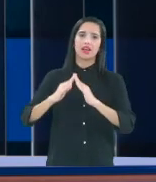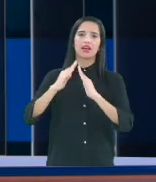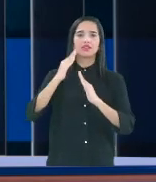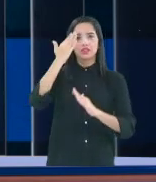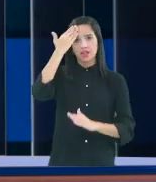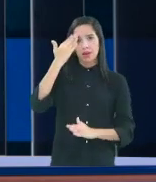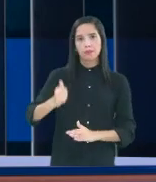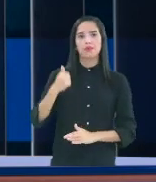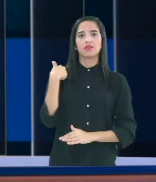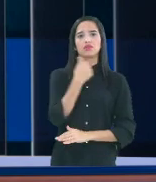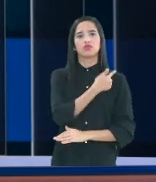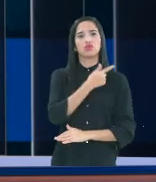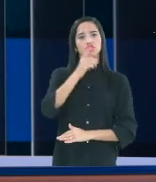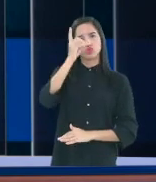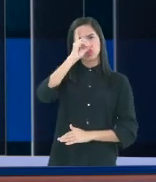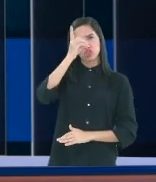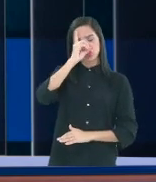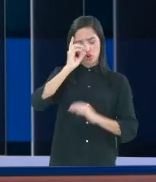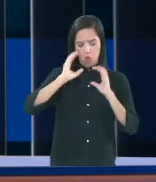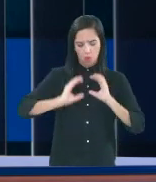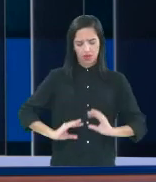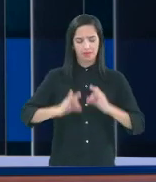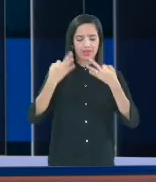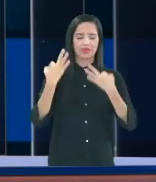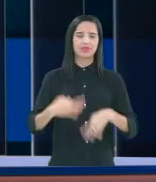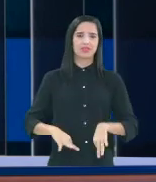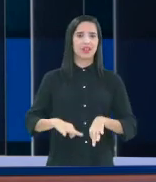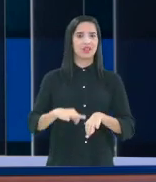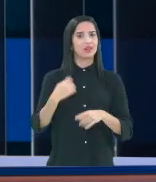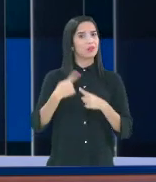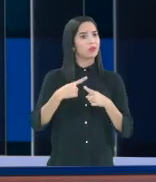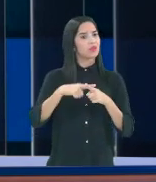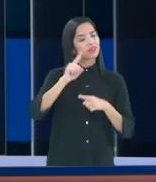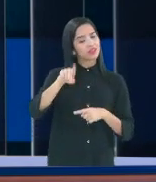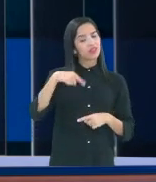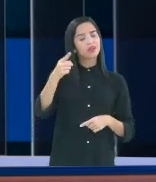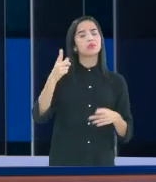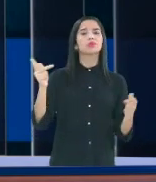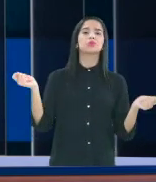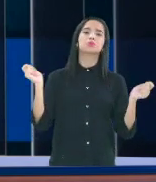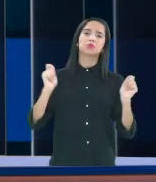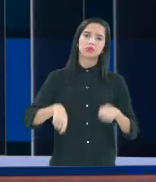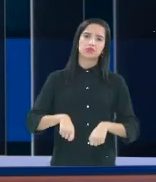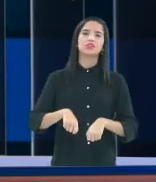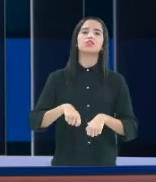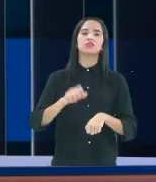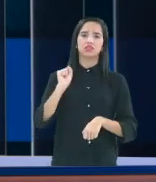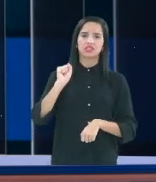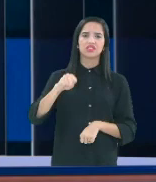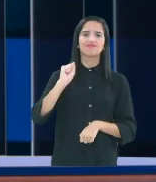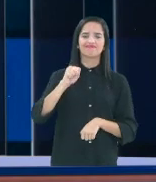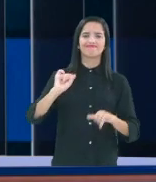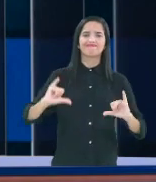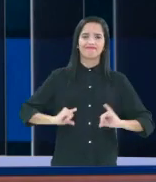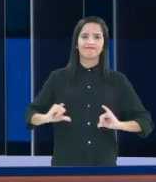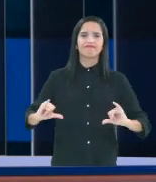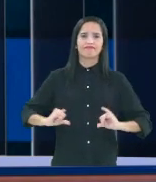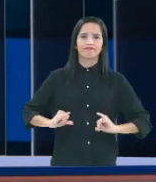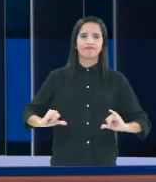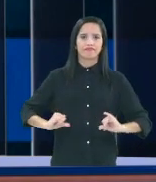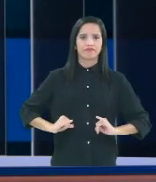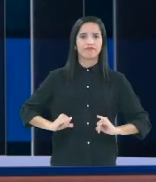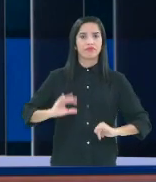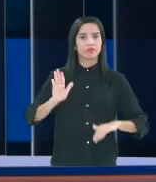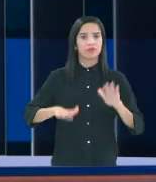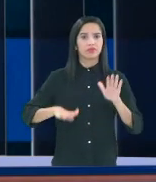fazendo do nosso dia a dia. Senão, seremos afetados em várias situações, até mesmo em